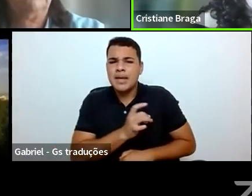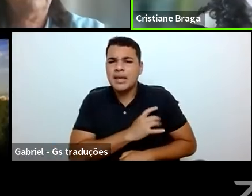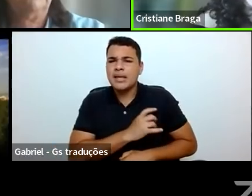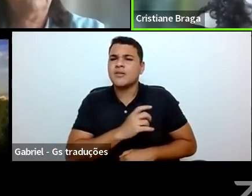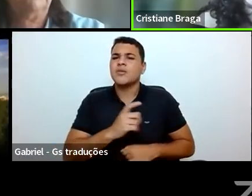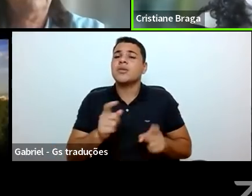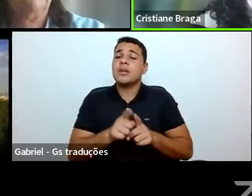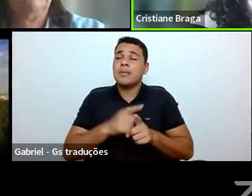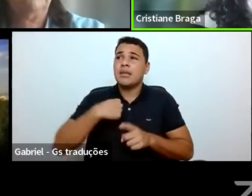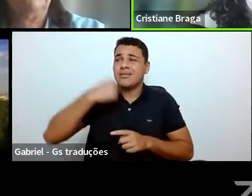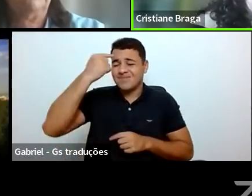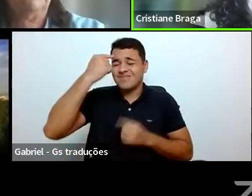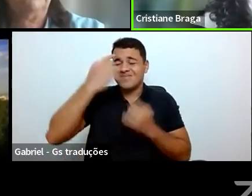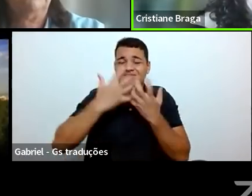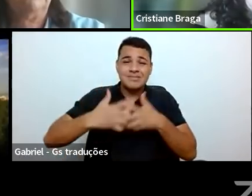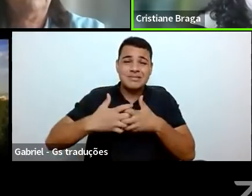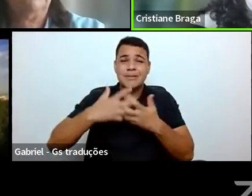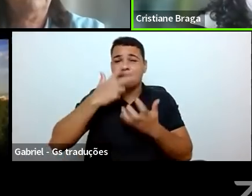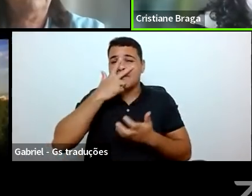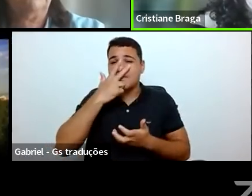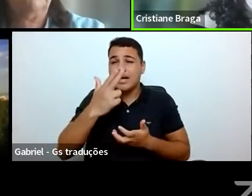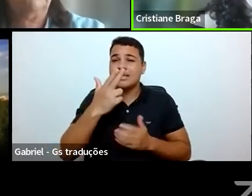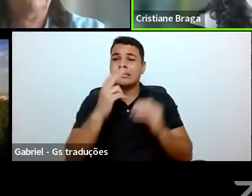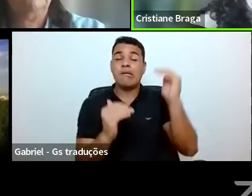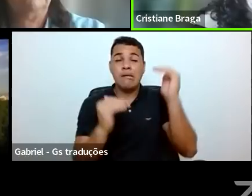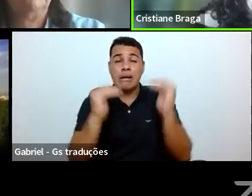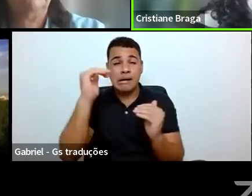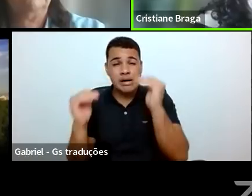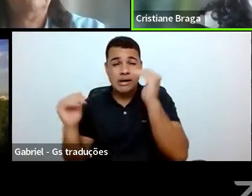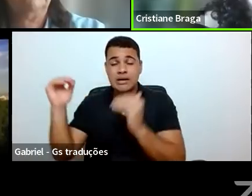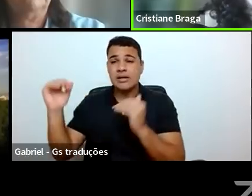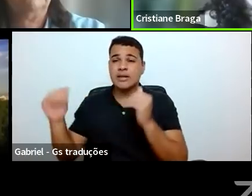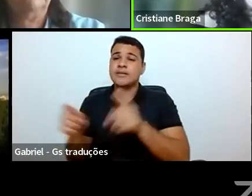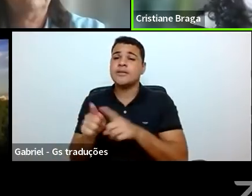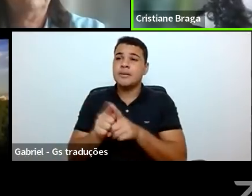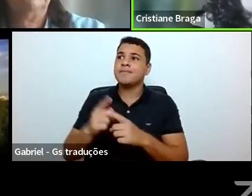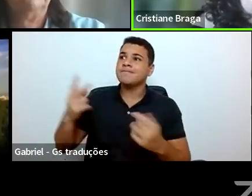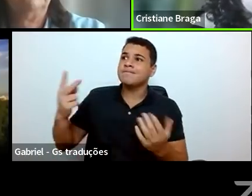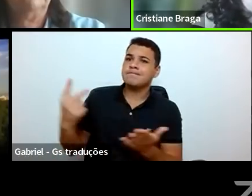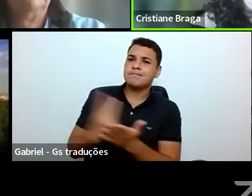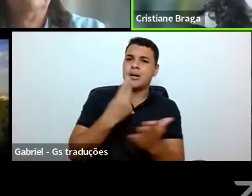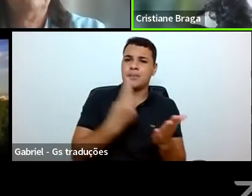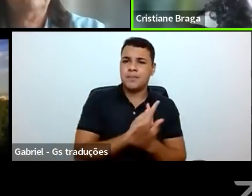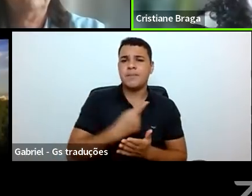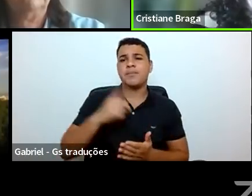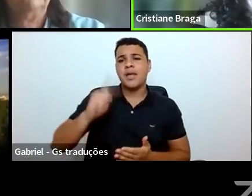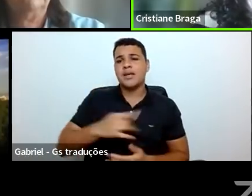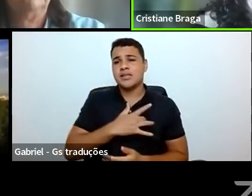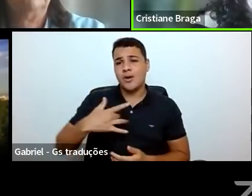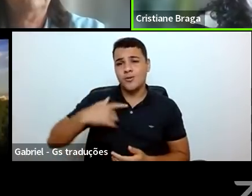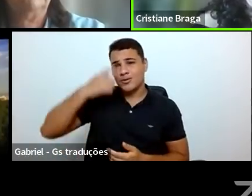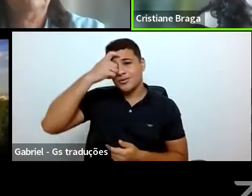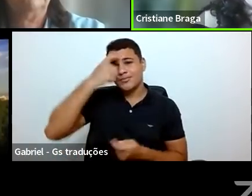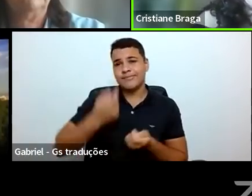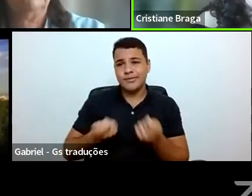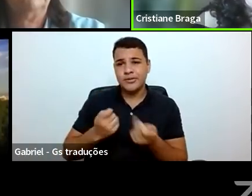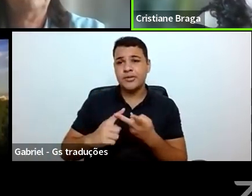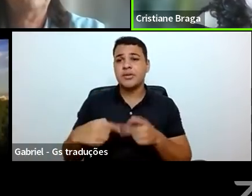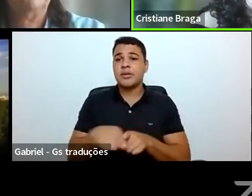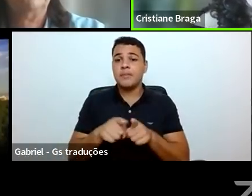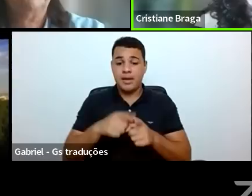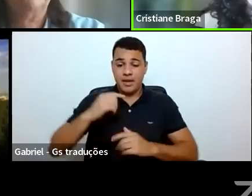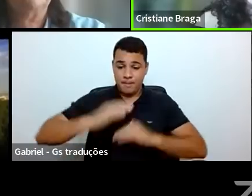acarretando o aprofundamento das desigualdades sociais e seus efeitos sobre a saúde mental, o processo educativo, a vida